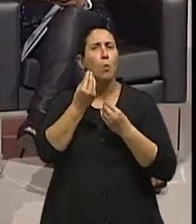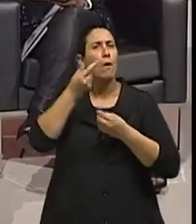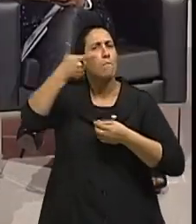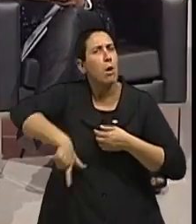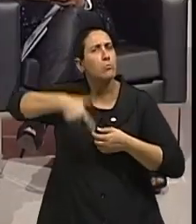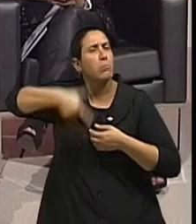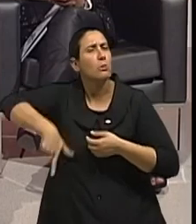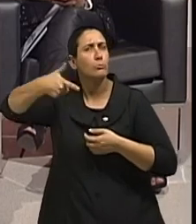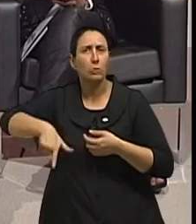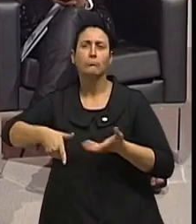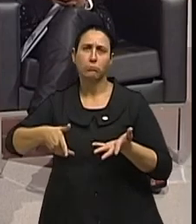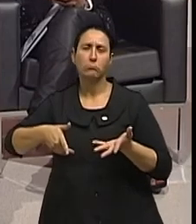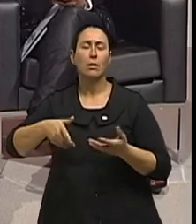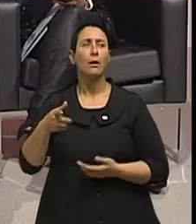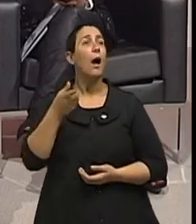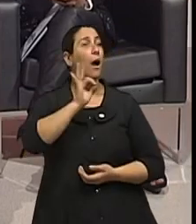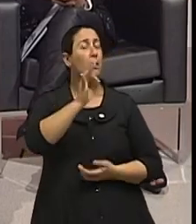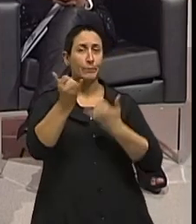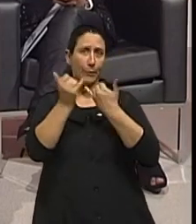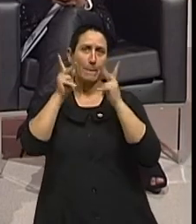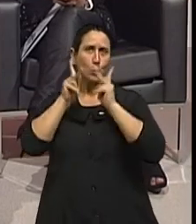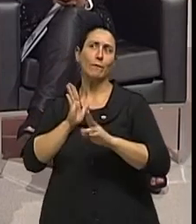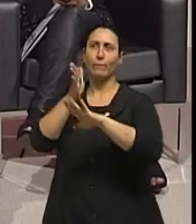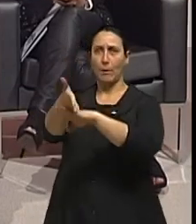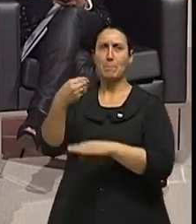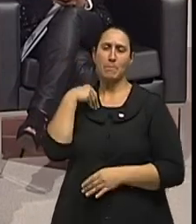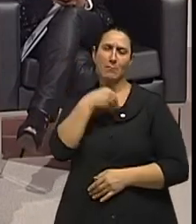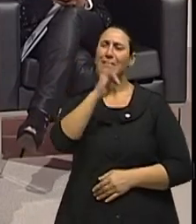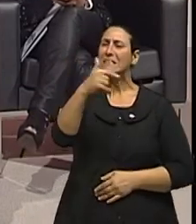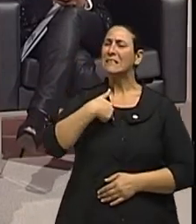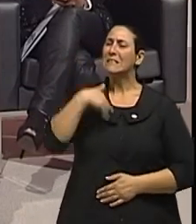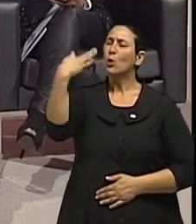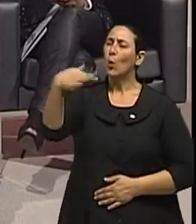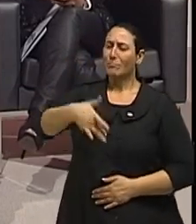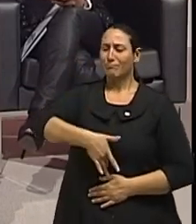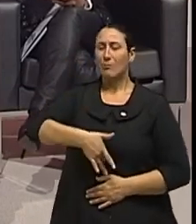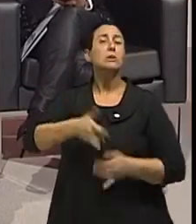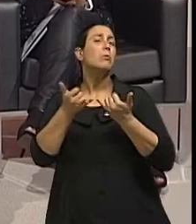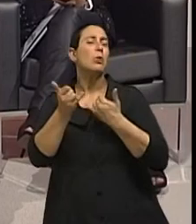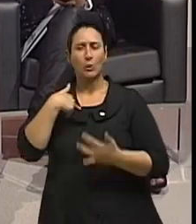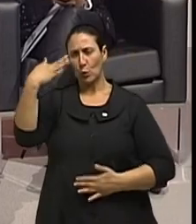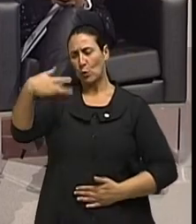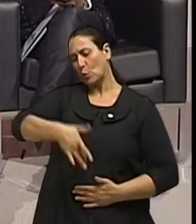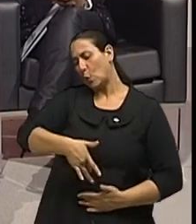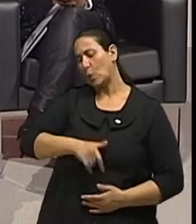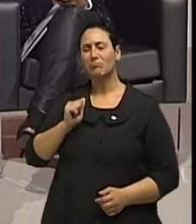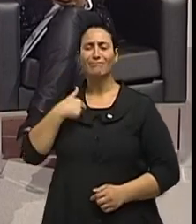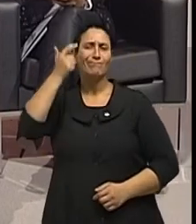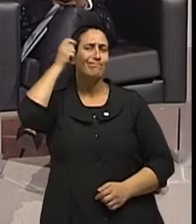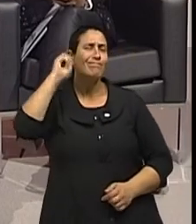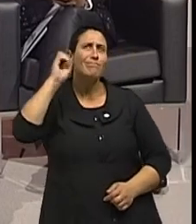trabalho. Chega no seu consultório e eu quero saber realmente, eu estou sentindo dor no estômago, por exemplo, dor de cabeça mais seguido.